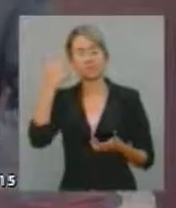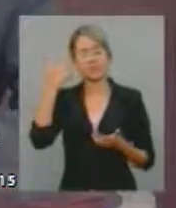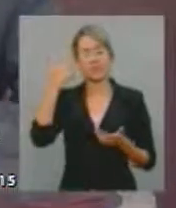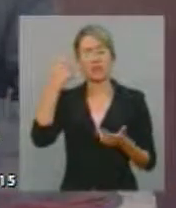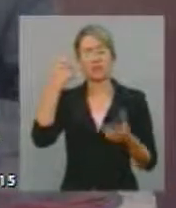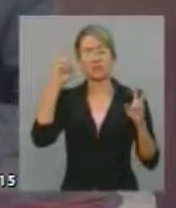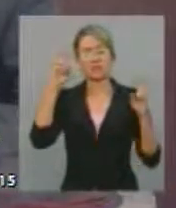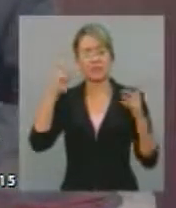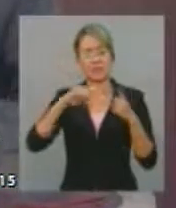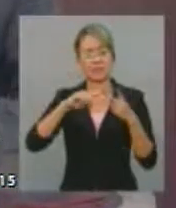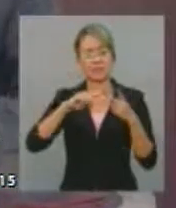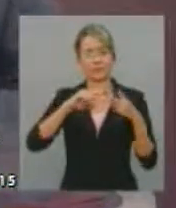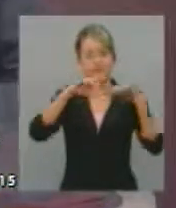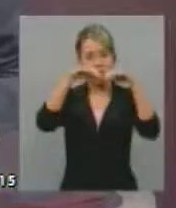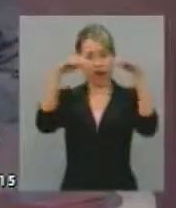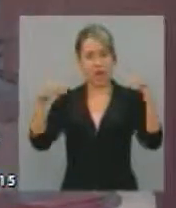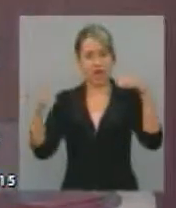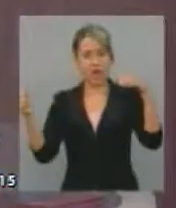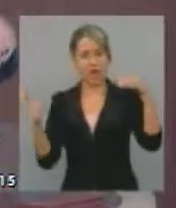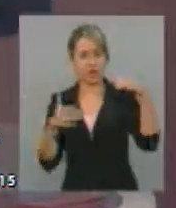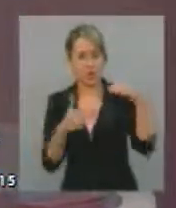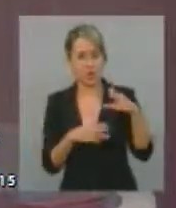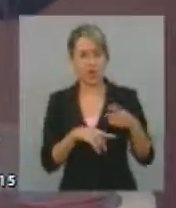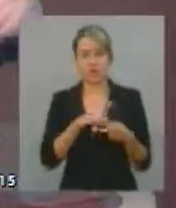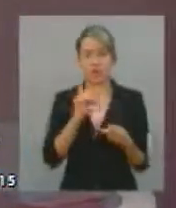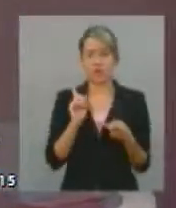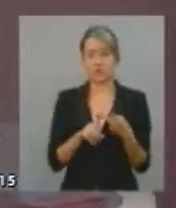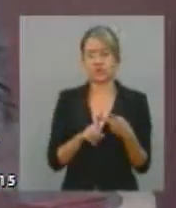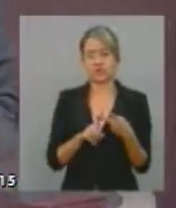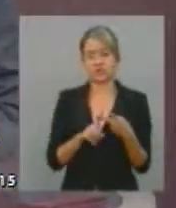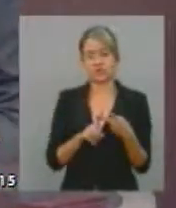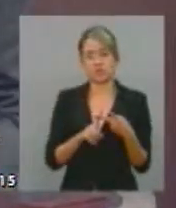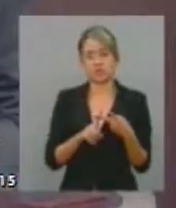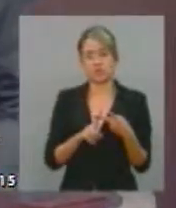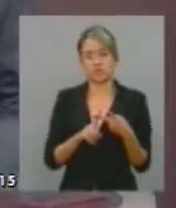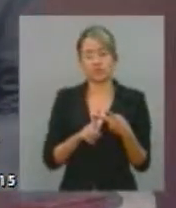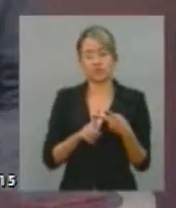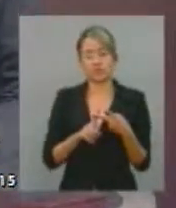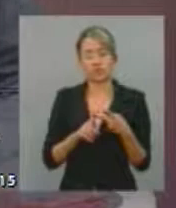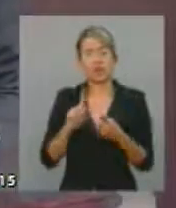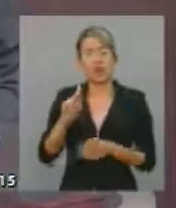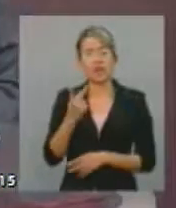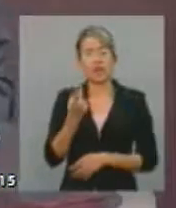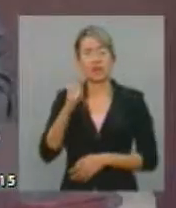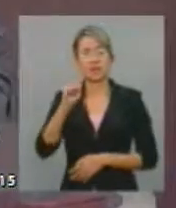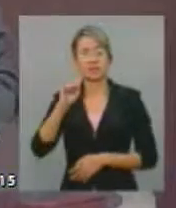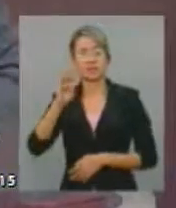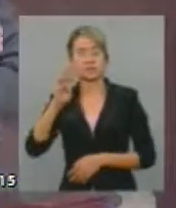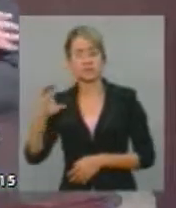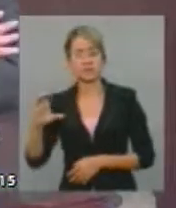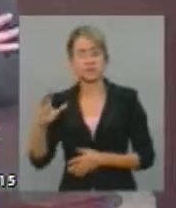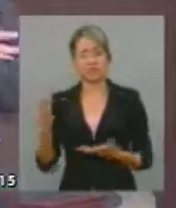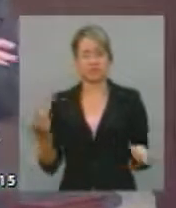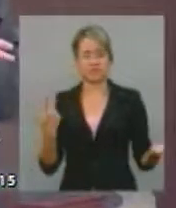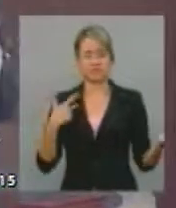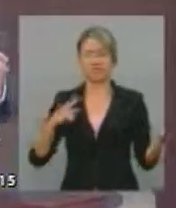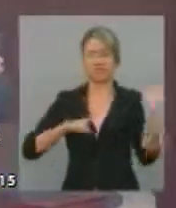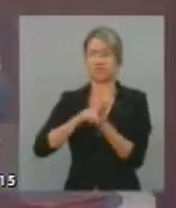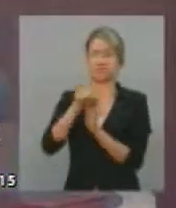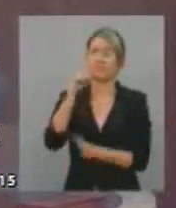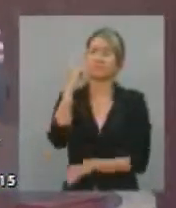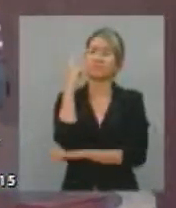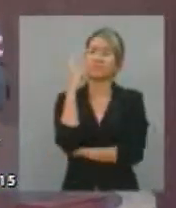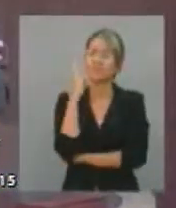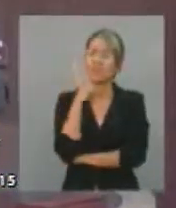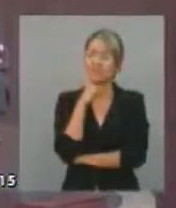aquário, por exemplo, a Operação Lava Jato, HSBC, o que a sociedade quer? A sociedade